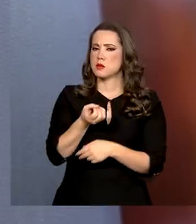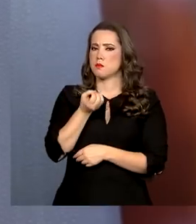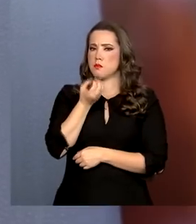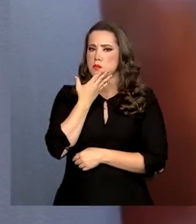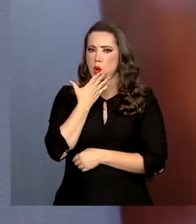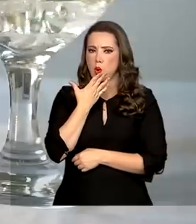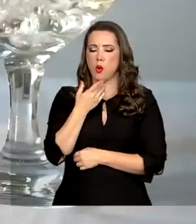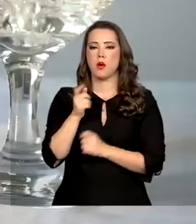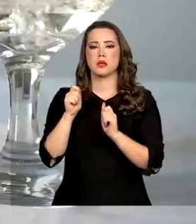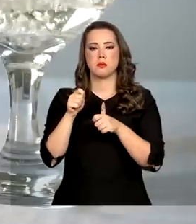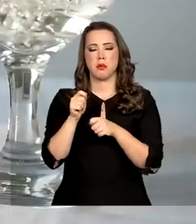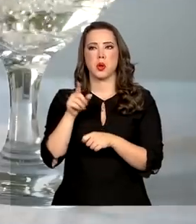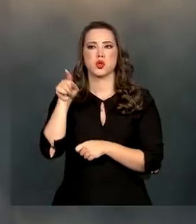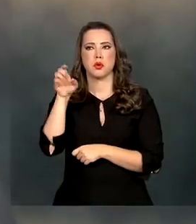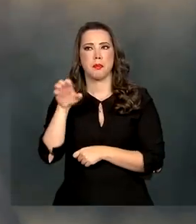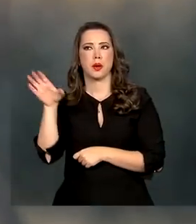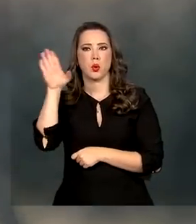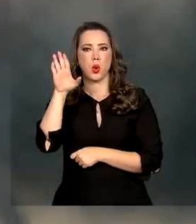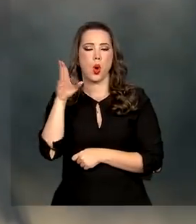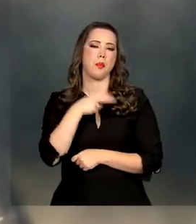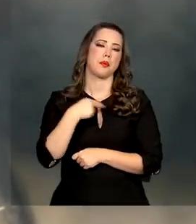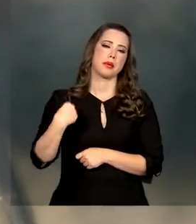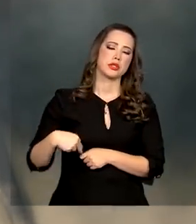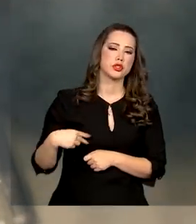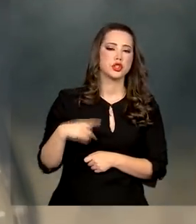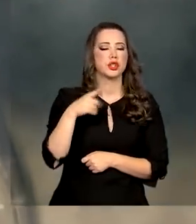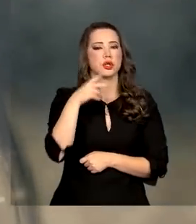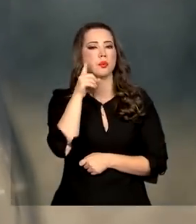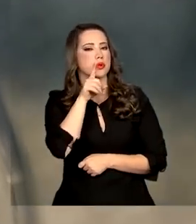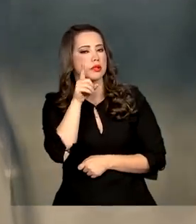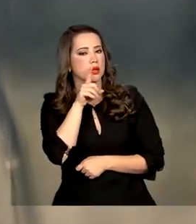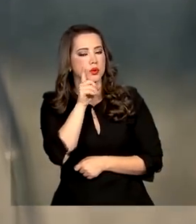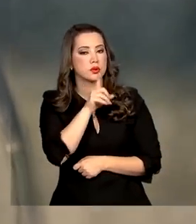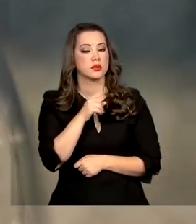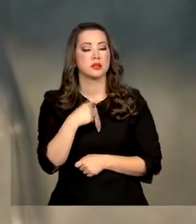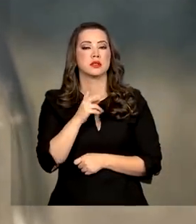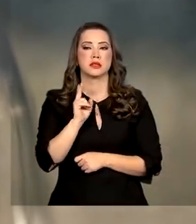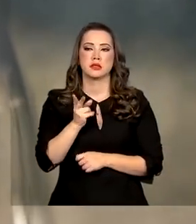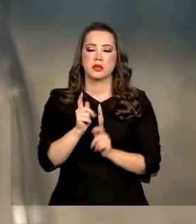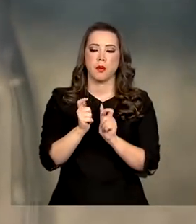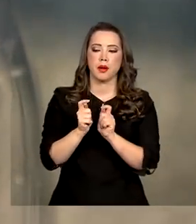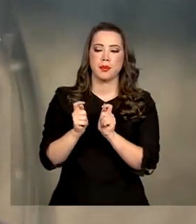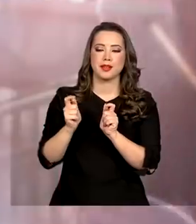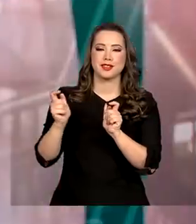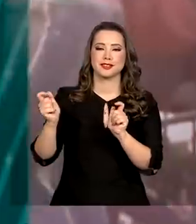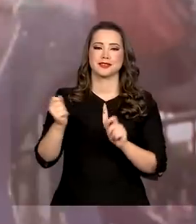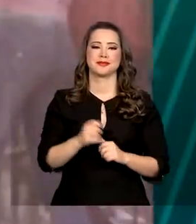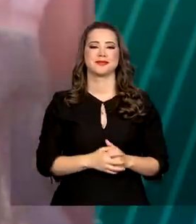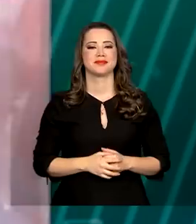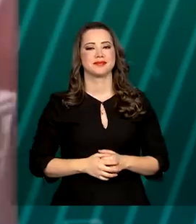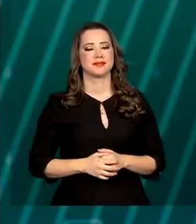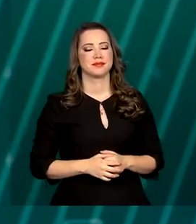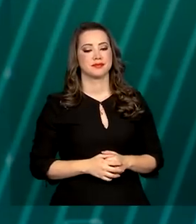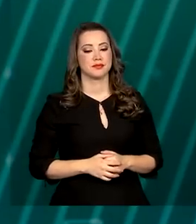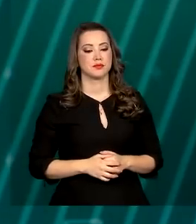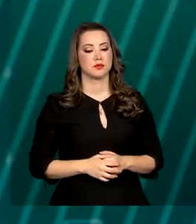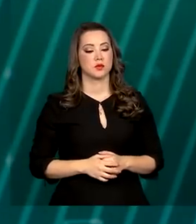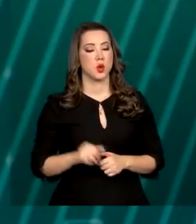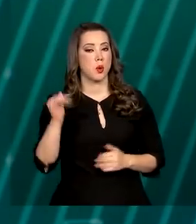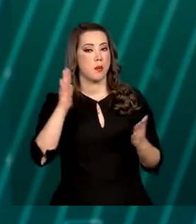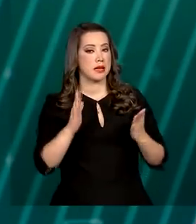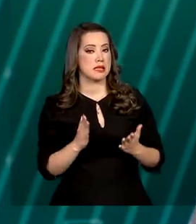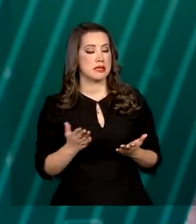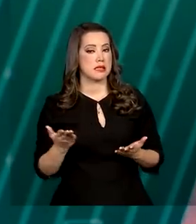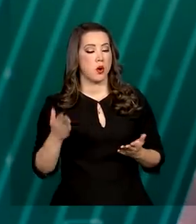que estão sendo exportados para a Europa, para a China, para os Estados Unidos e em crescente crescimento. O Brasil tem